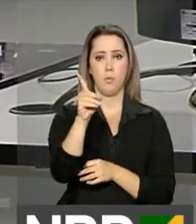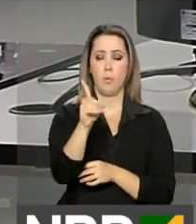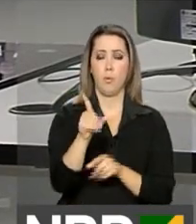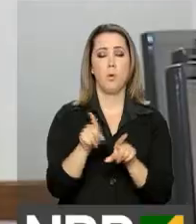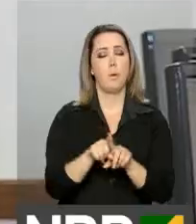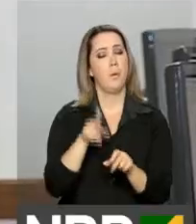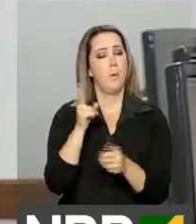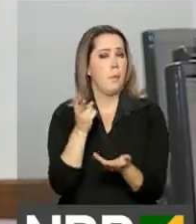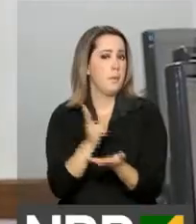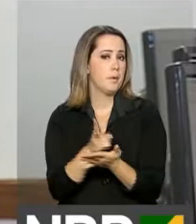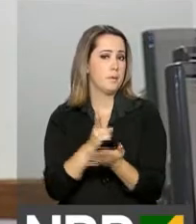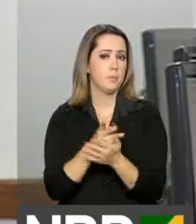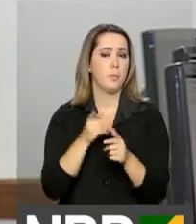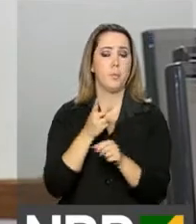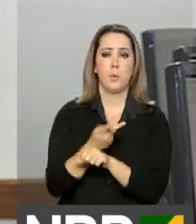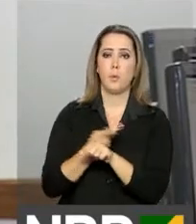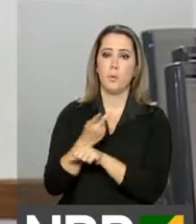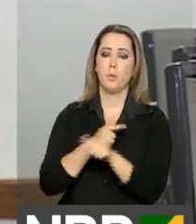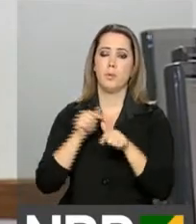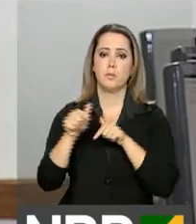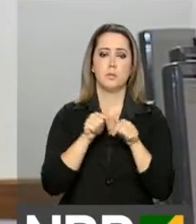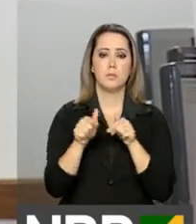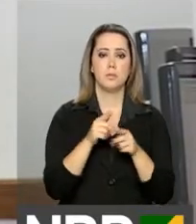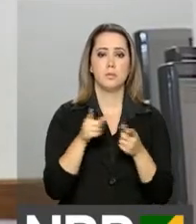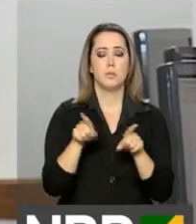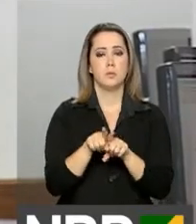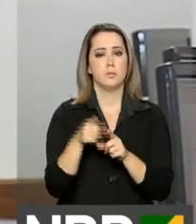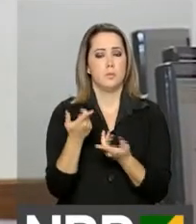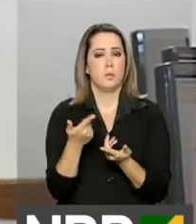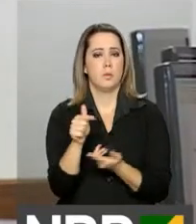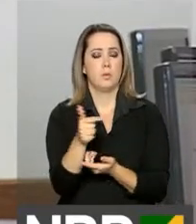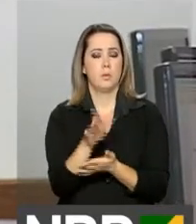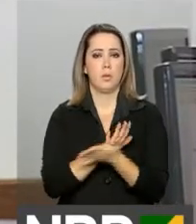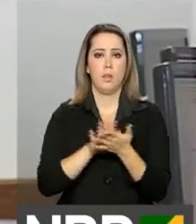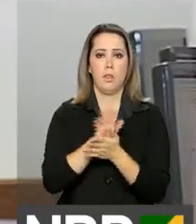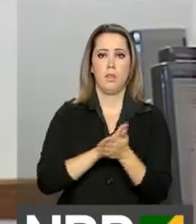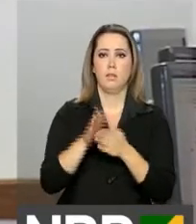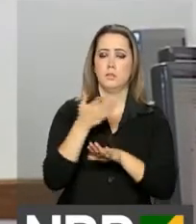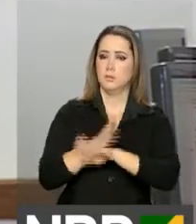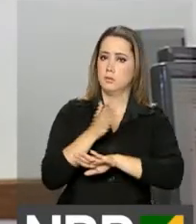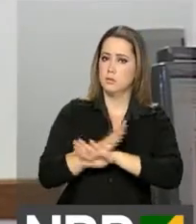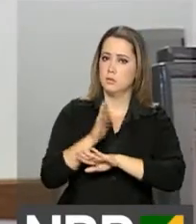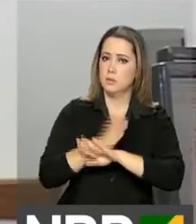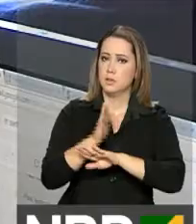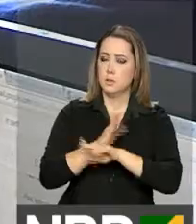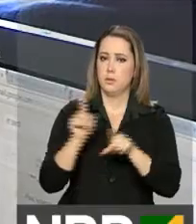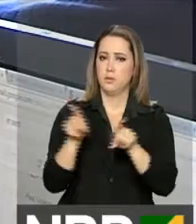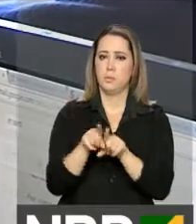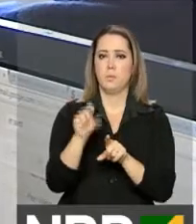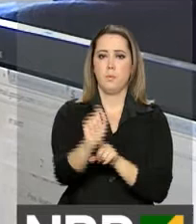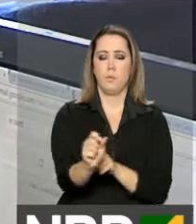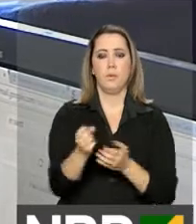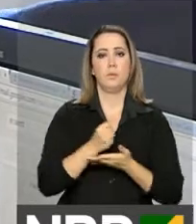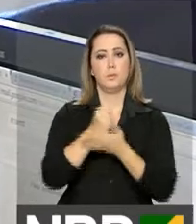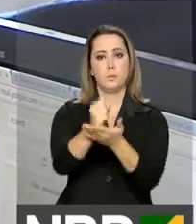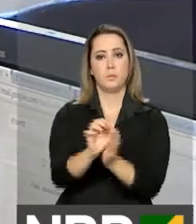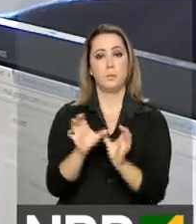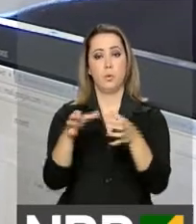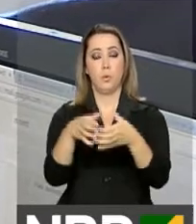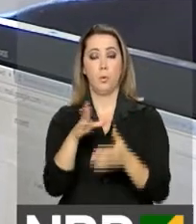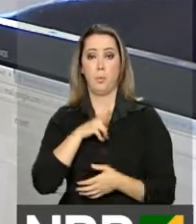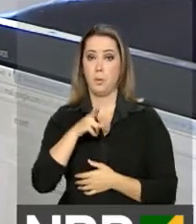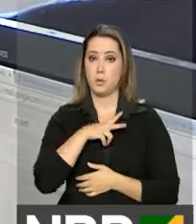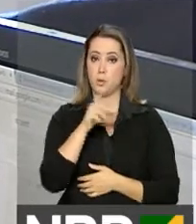para quem procura emprego e tem dificuldade por não ter nenhuma qualificação. A oferta será feita por instituições